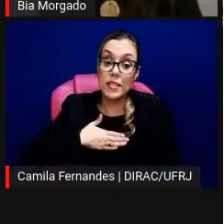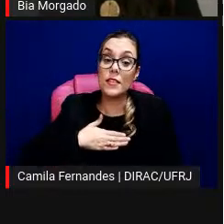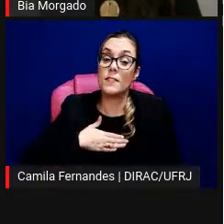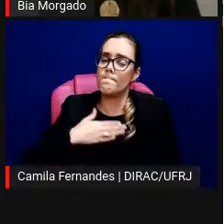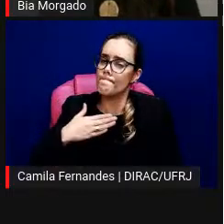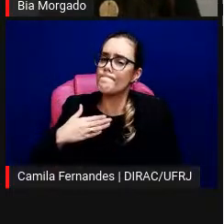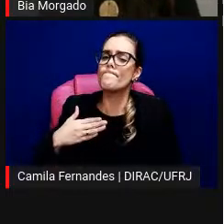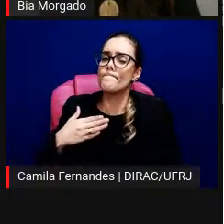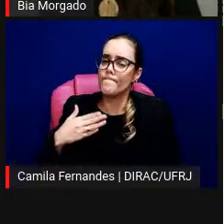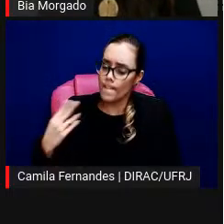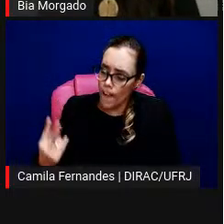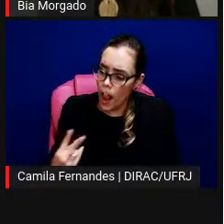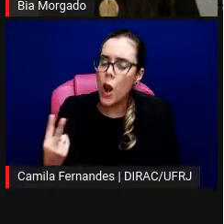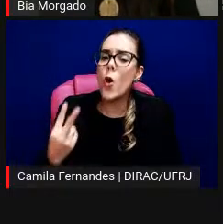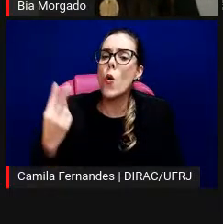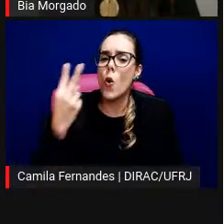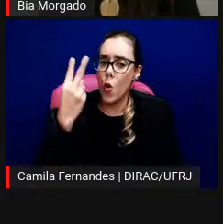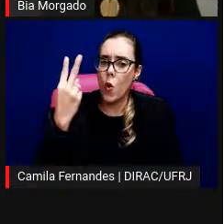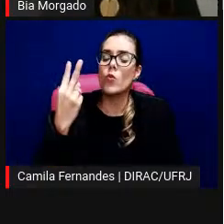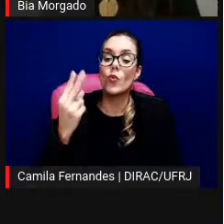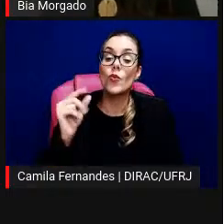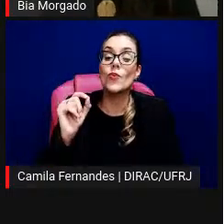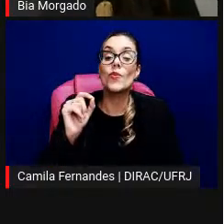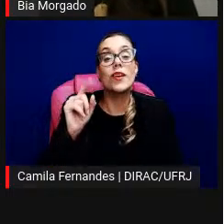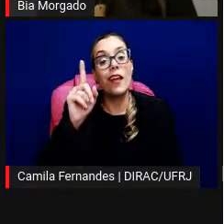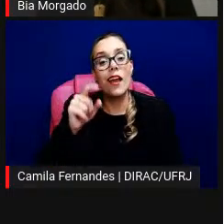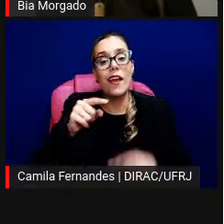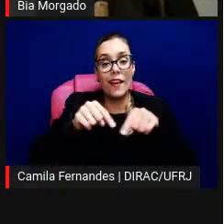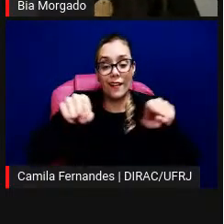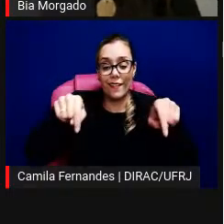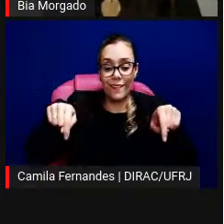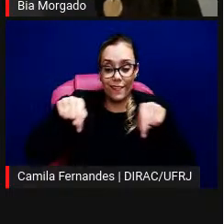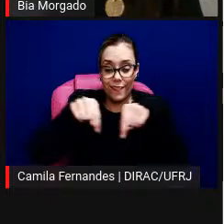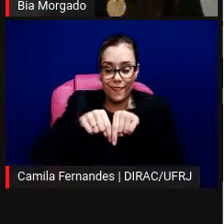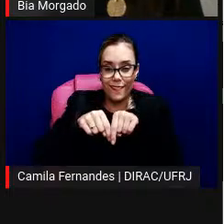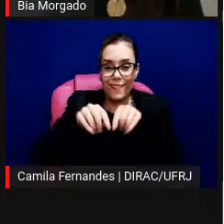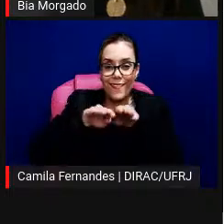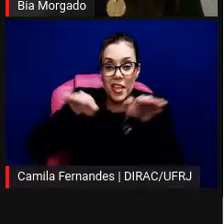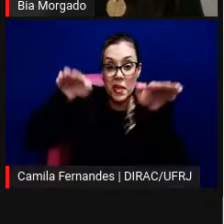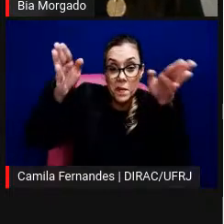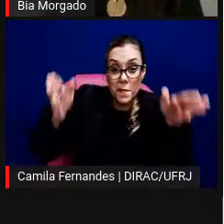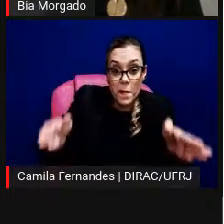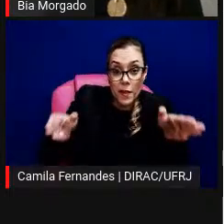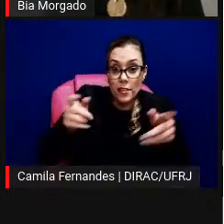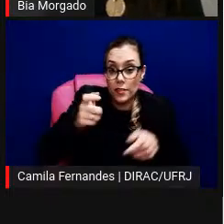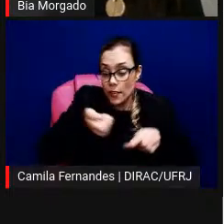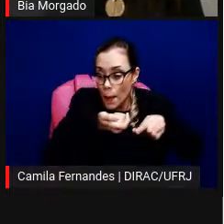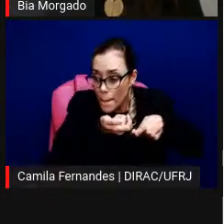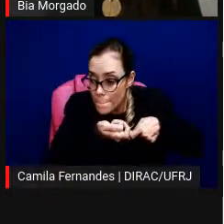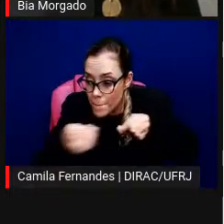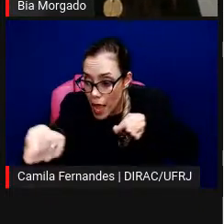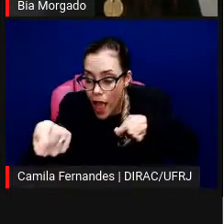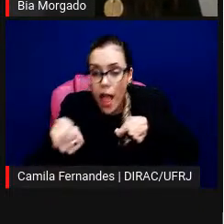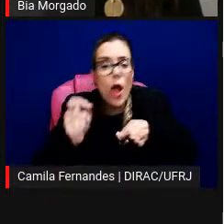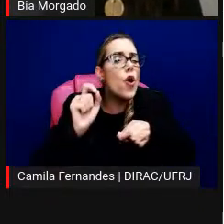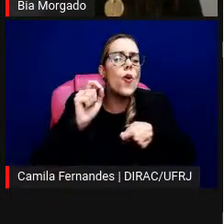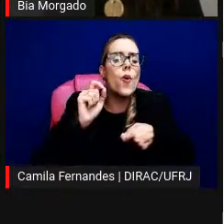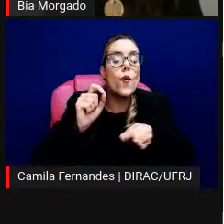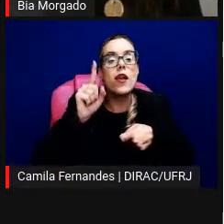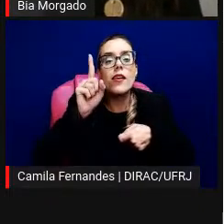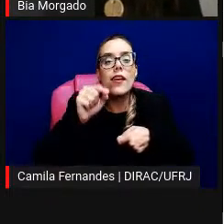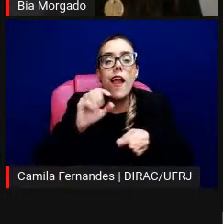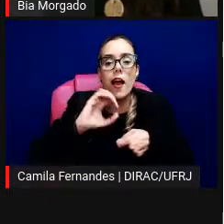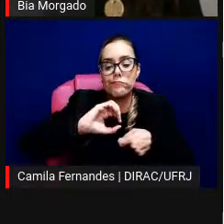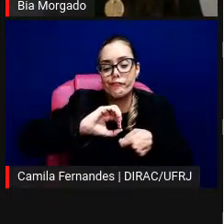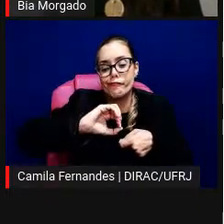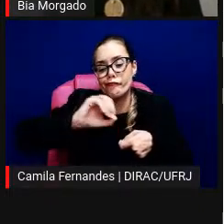enriquecedora para mim que era a mesa de bilhar. Cinco ou seis trabalhos do Oiticica além das instituições que estavam recebendo